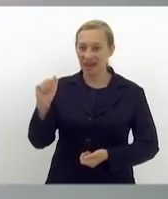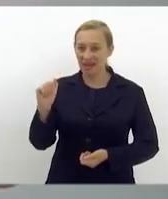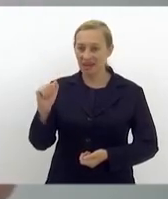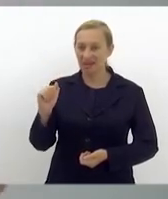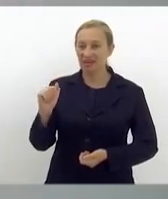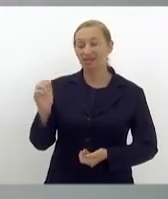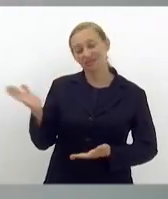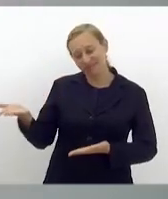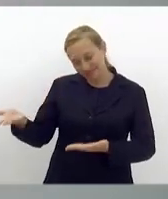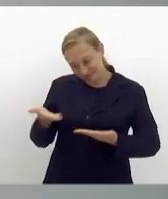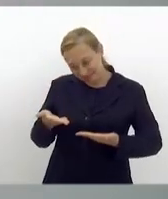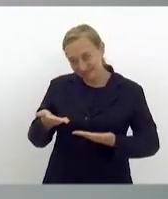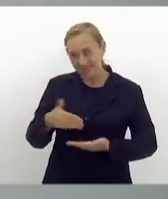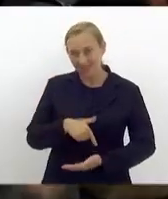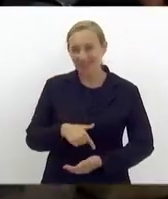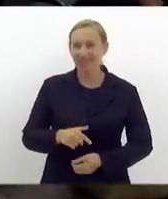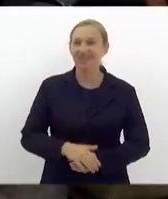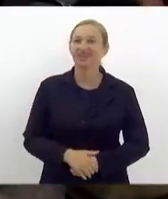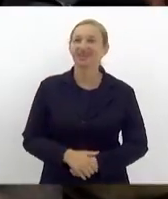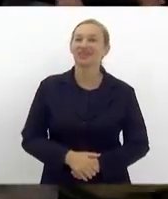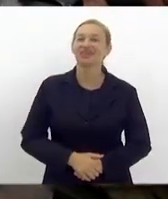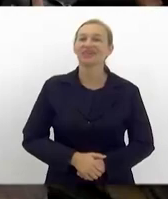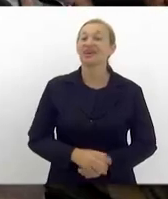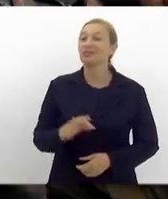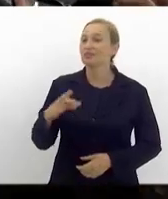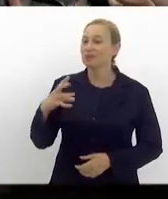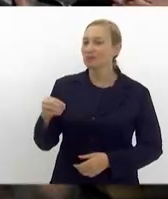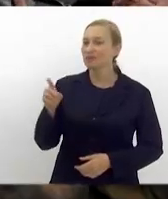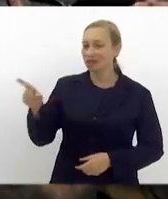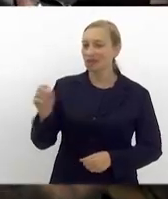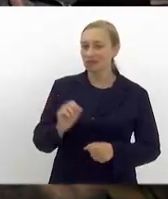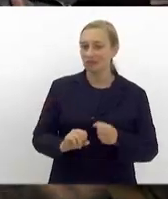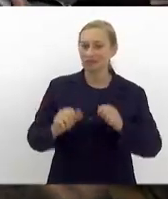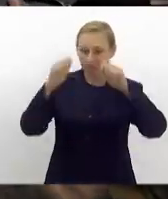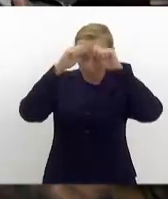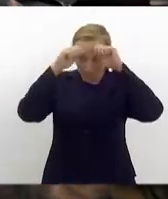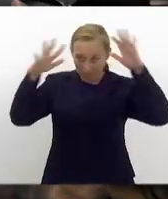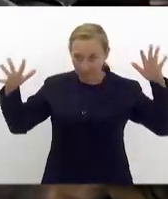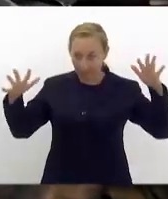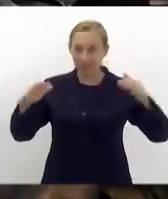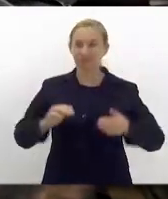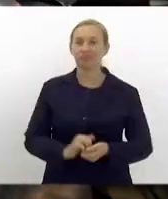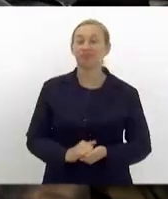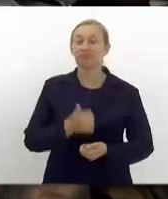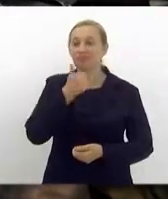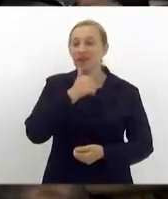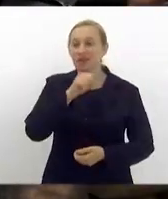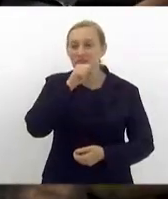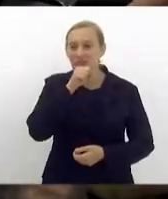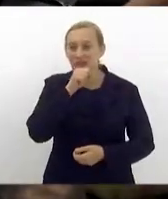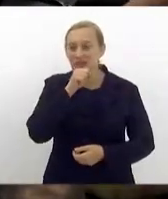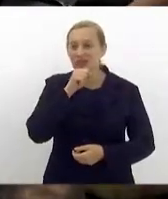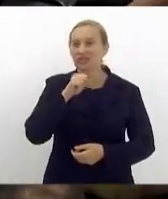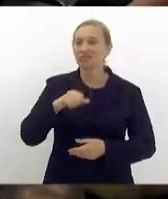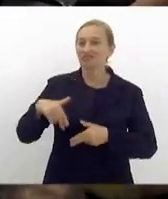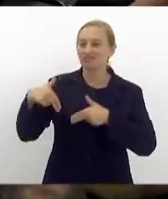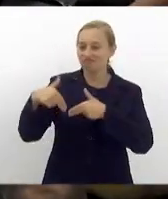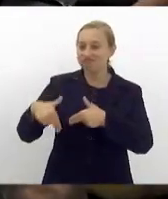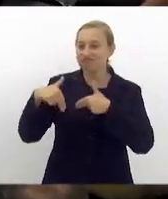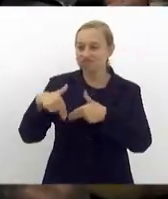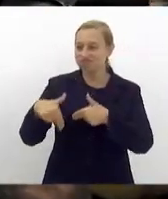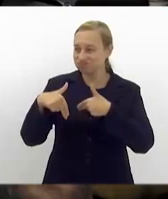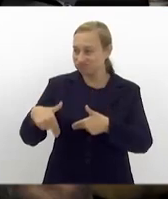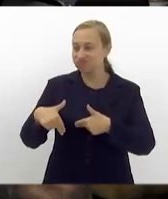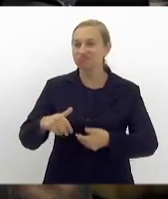Por gentileza. Por tudo que ela faz pelos autistas. Mãe atípica. Gabi.